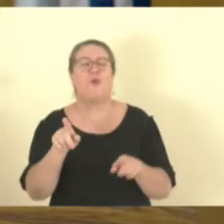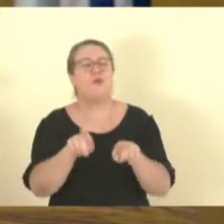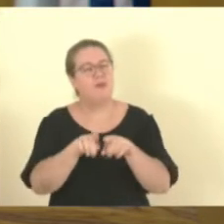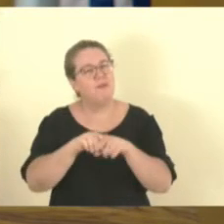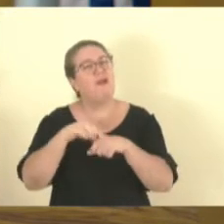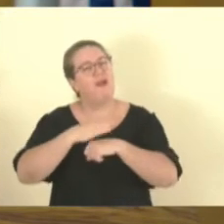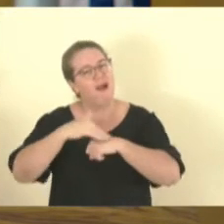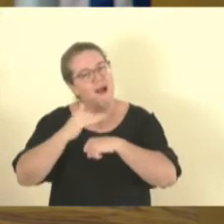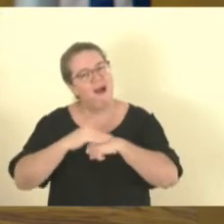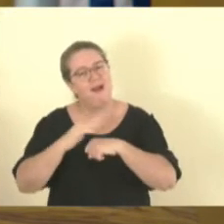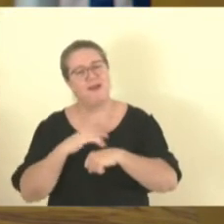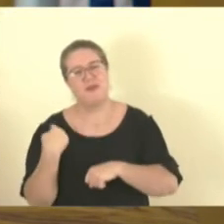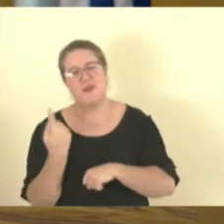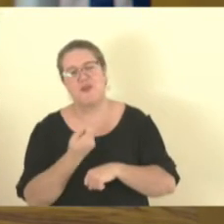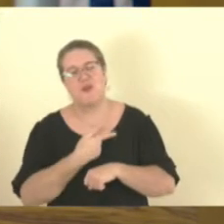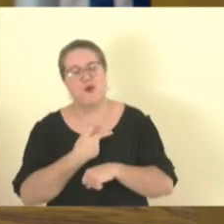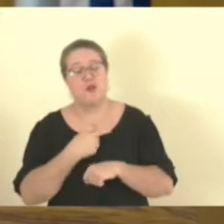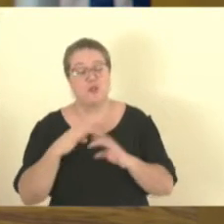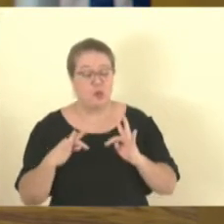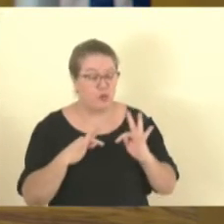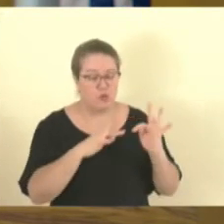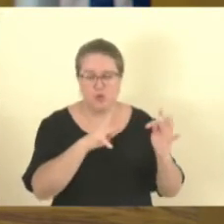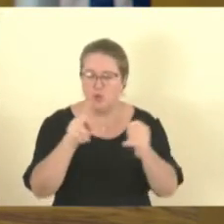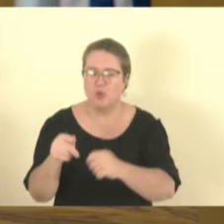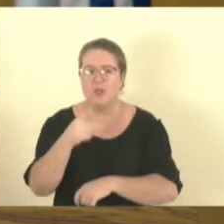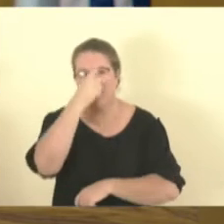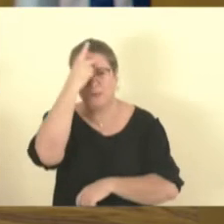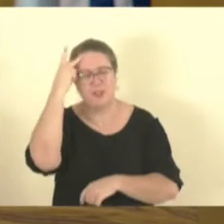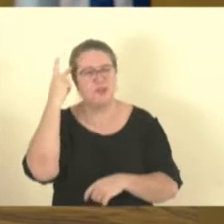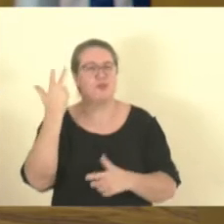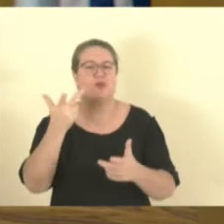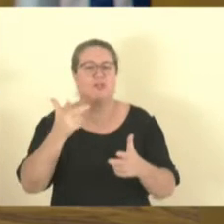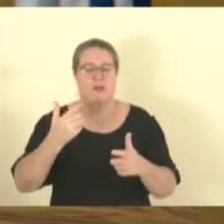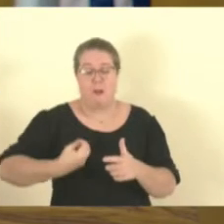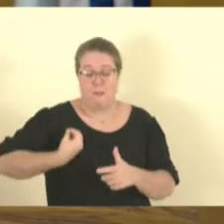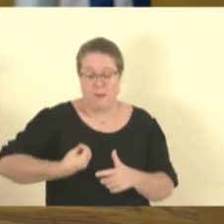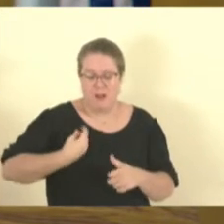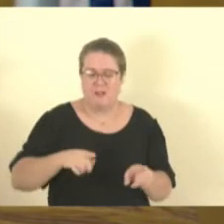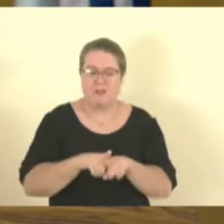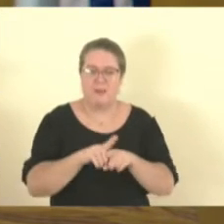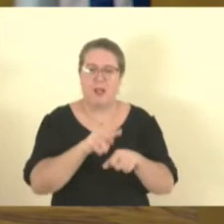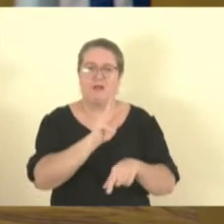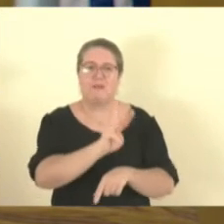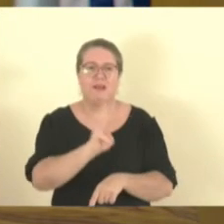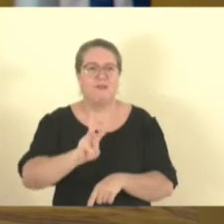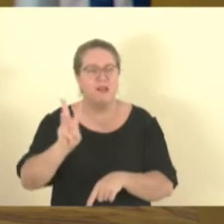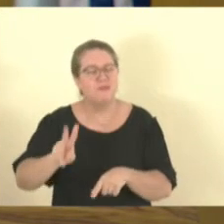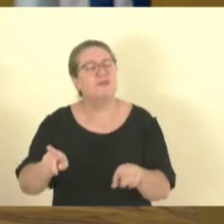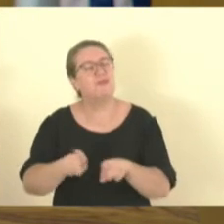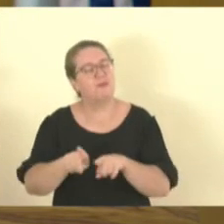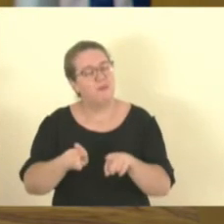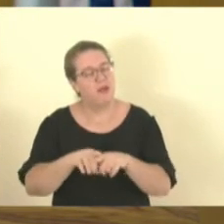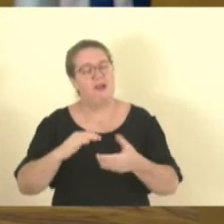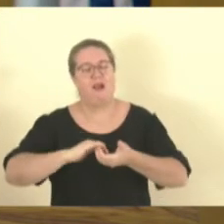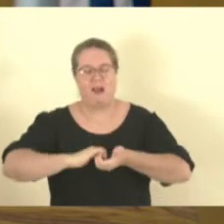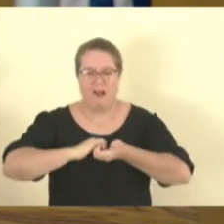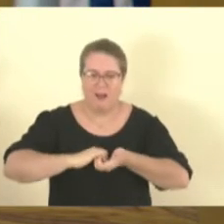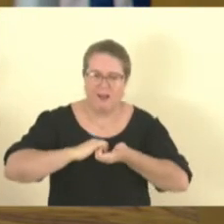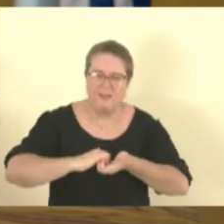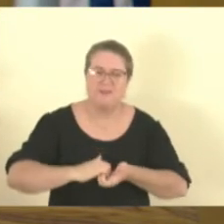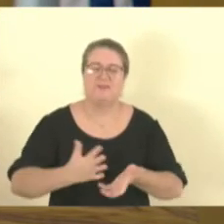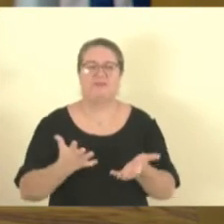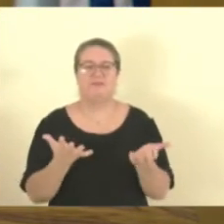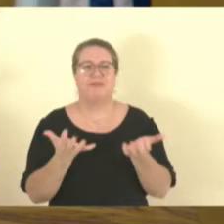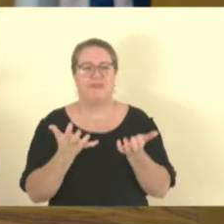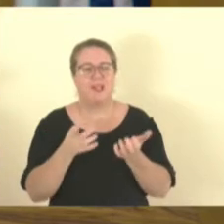carinho, e todos que estão presentes, e aqueles que estão via web, também nós queremos agradecer. Queremos falar